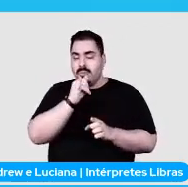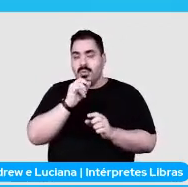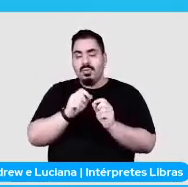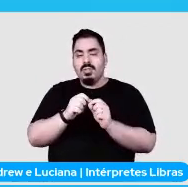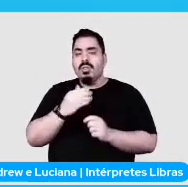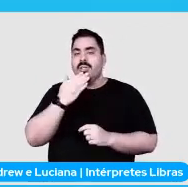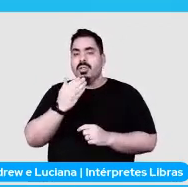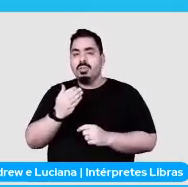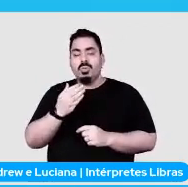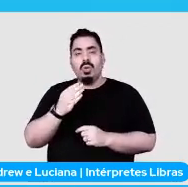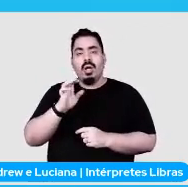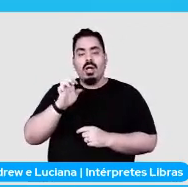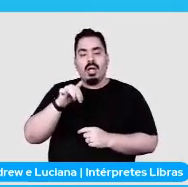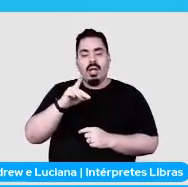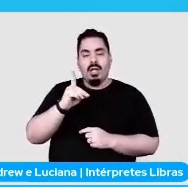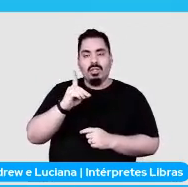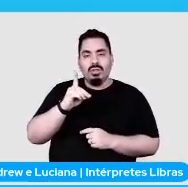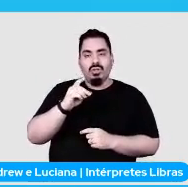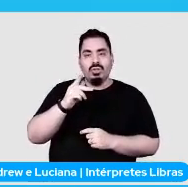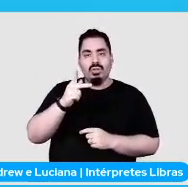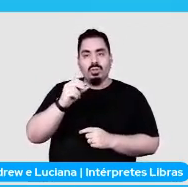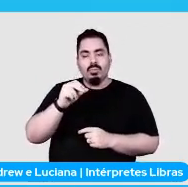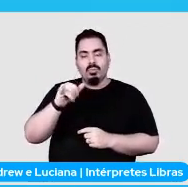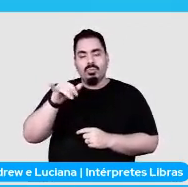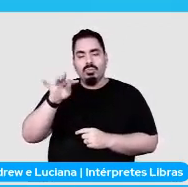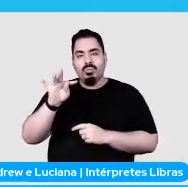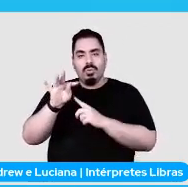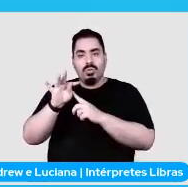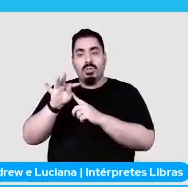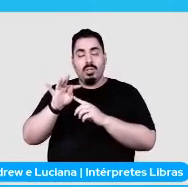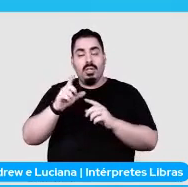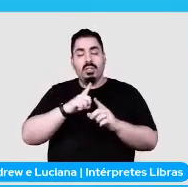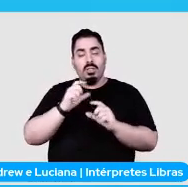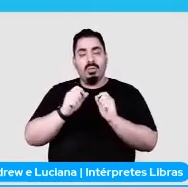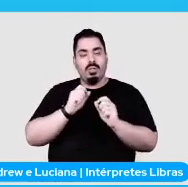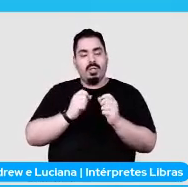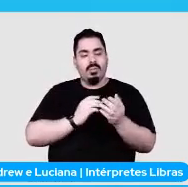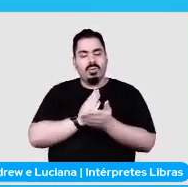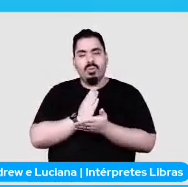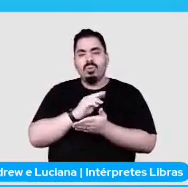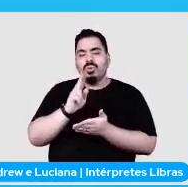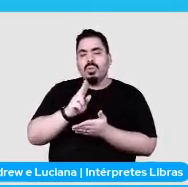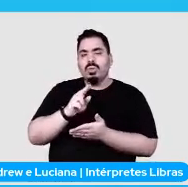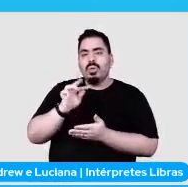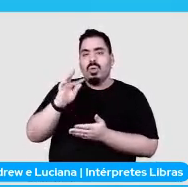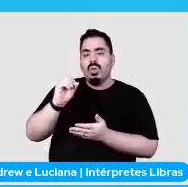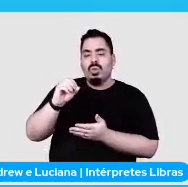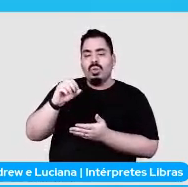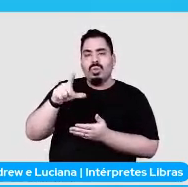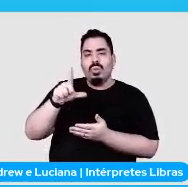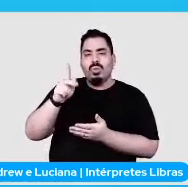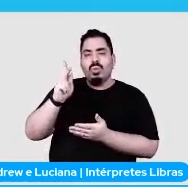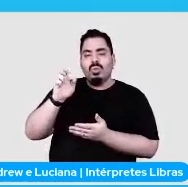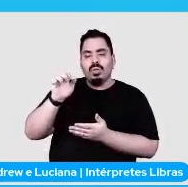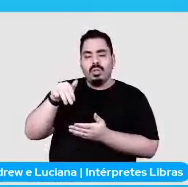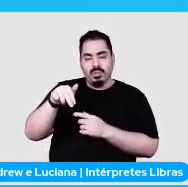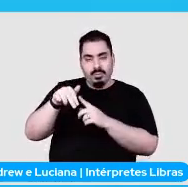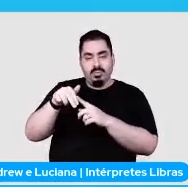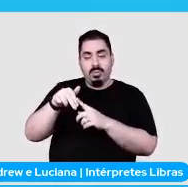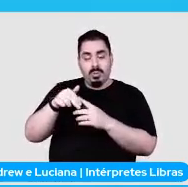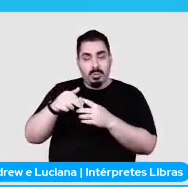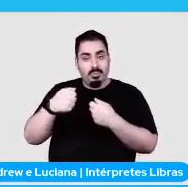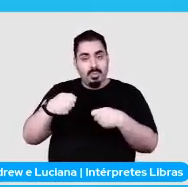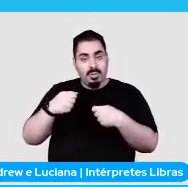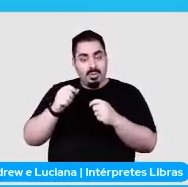que ele tem a autenticação por token. E eu tenho que saber se esse token é valido ou não. Então, eu seto o